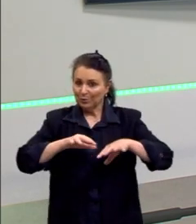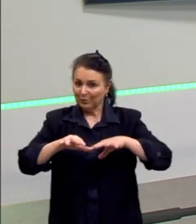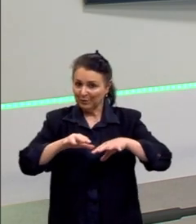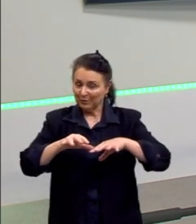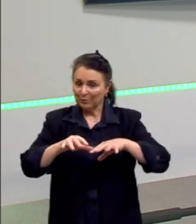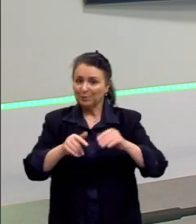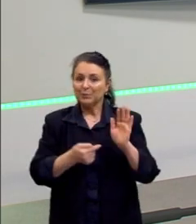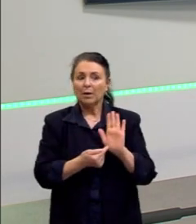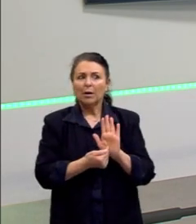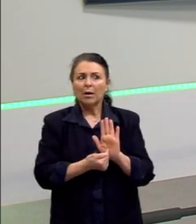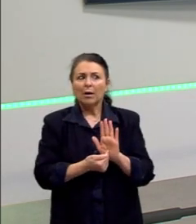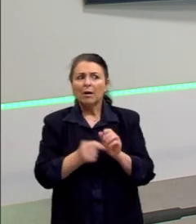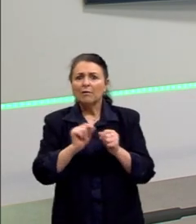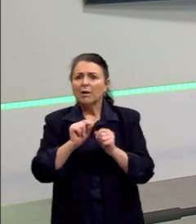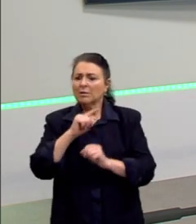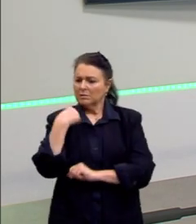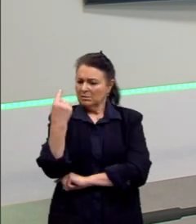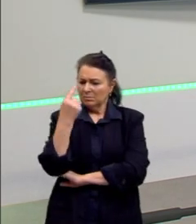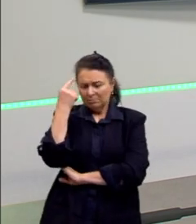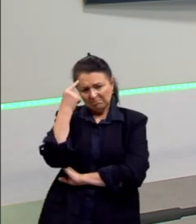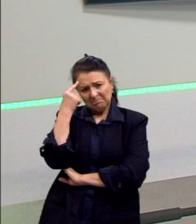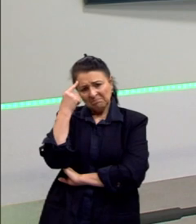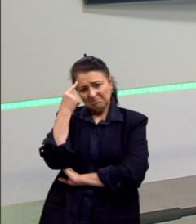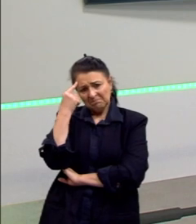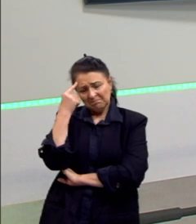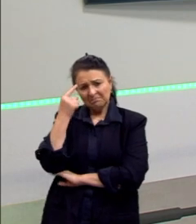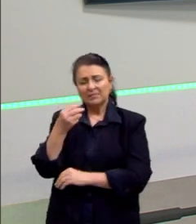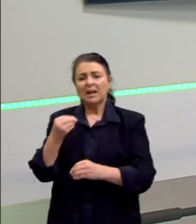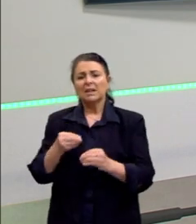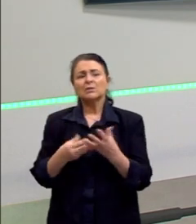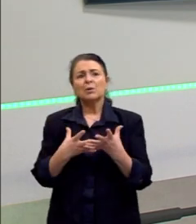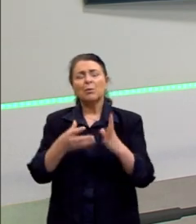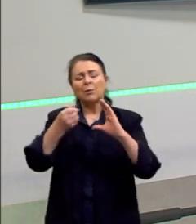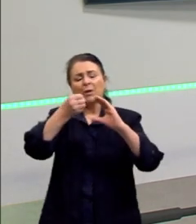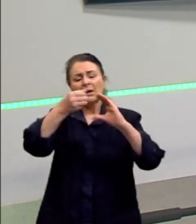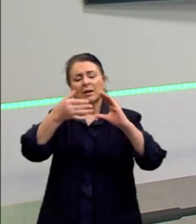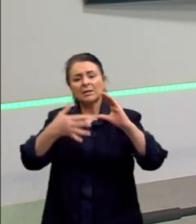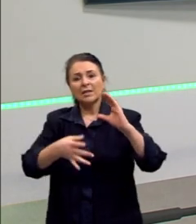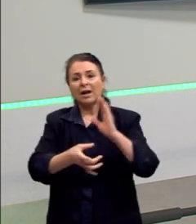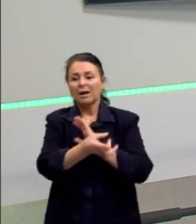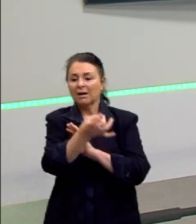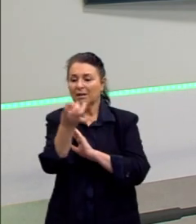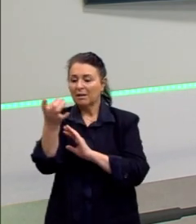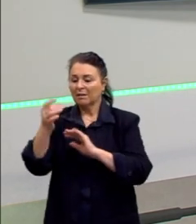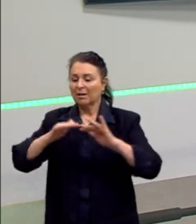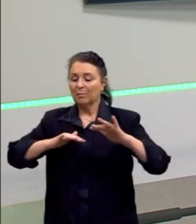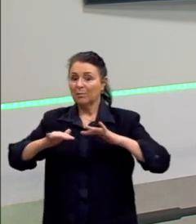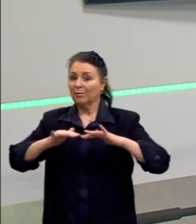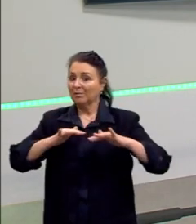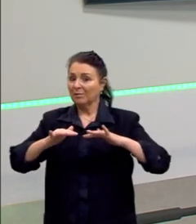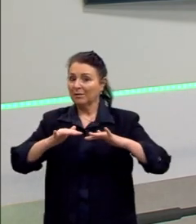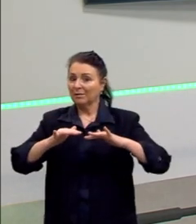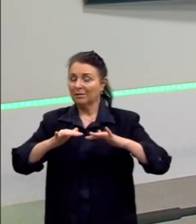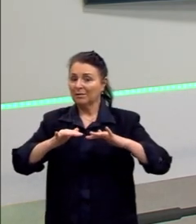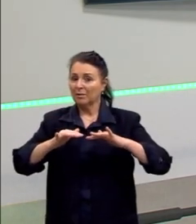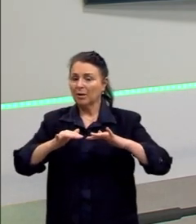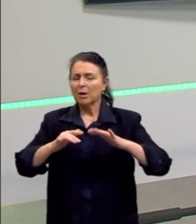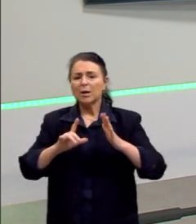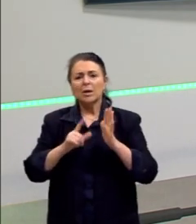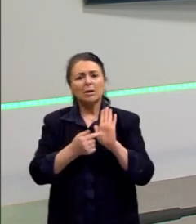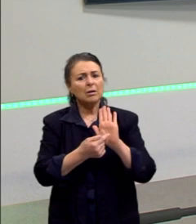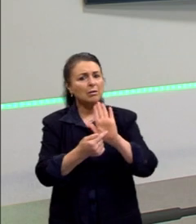coloca a pensar sobre a característica de cada um dos movimentos e nos